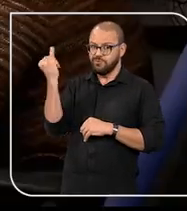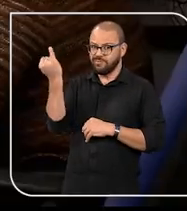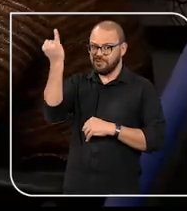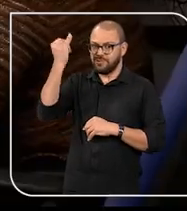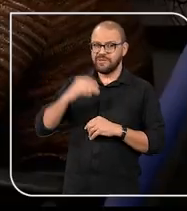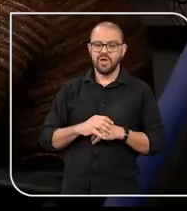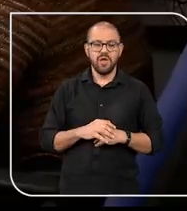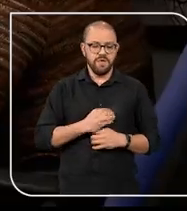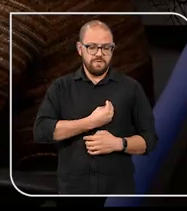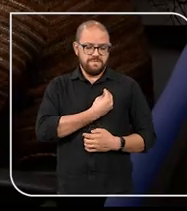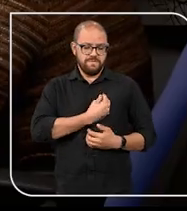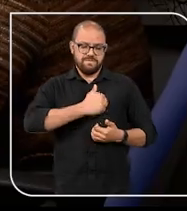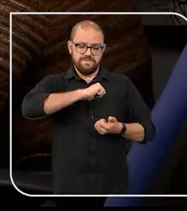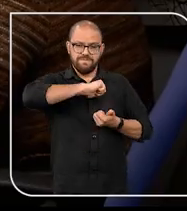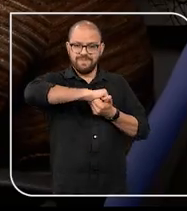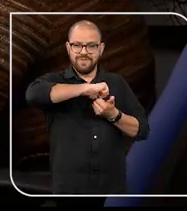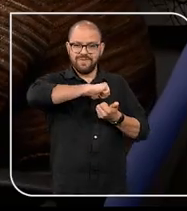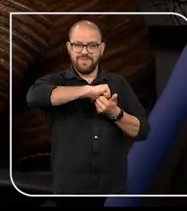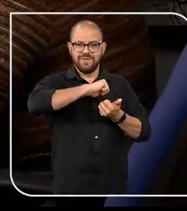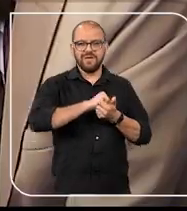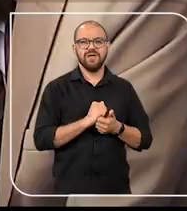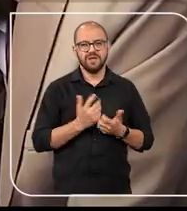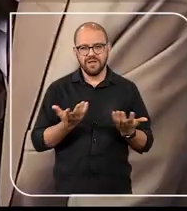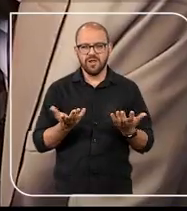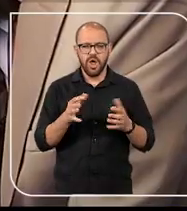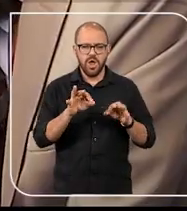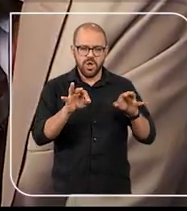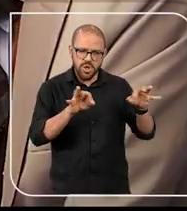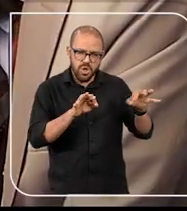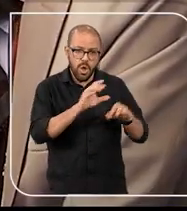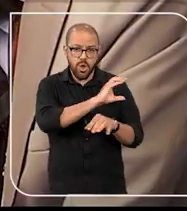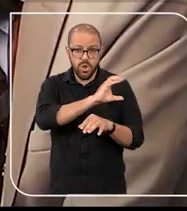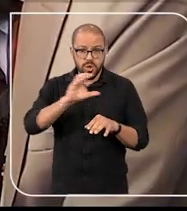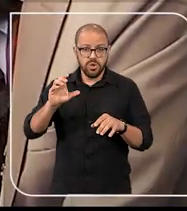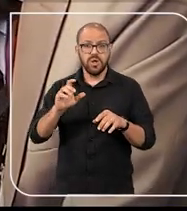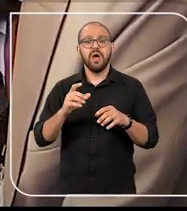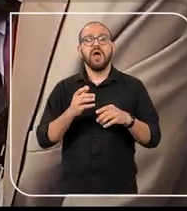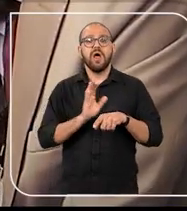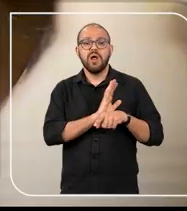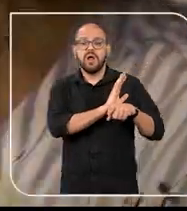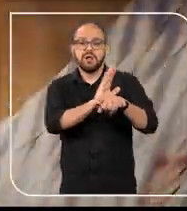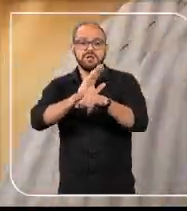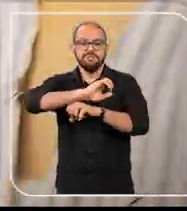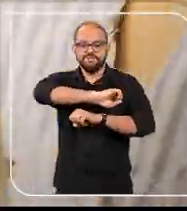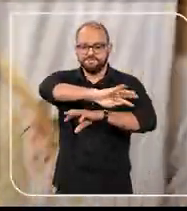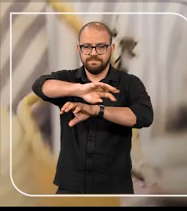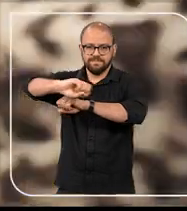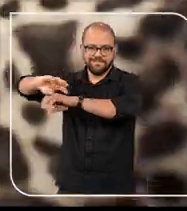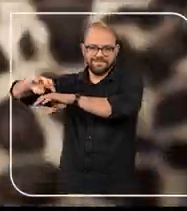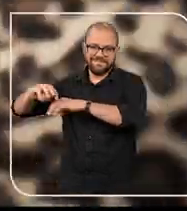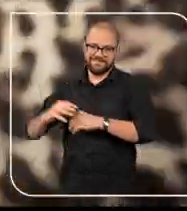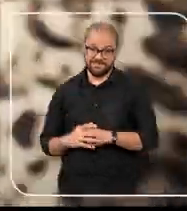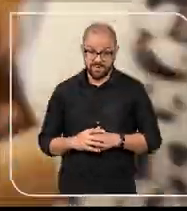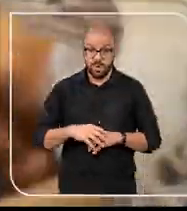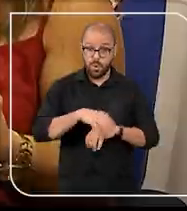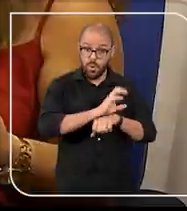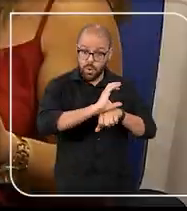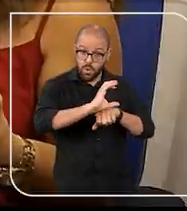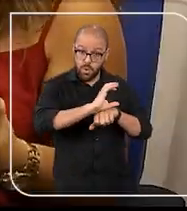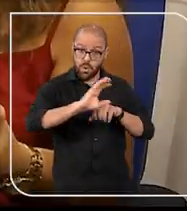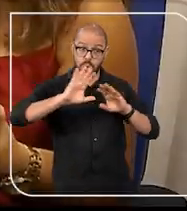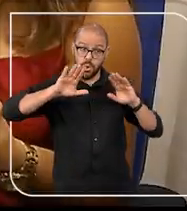Outro destaque é o Qualidade de Vida, da Sessão de Coordenação e Execução de Ações Educacionais.